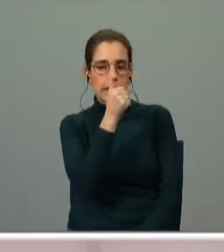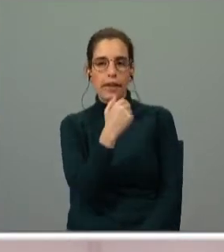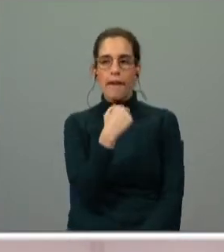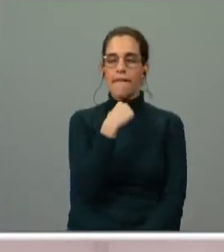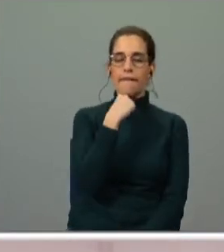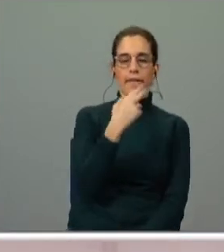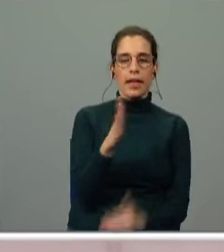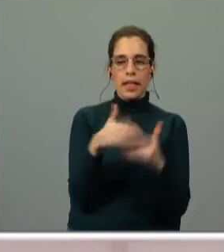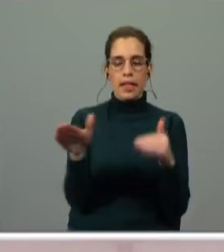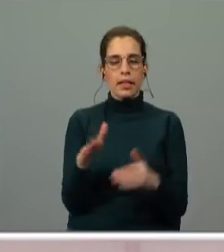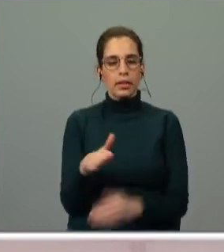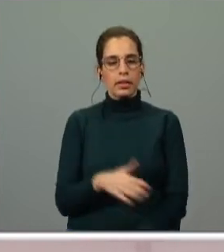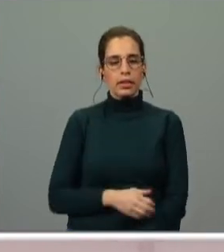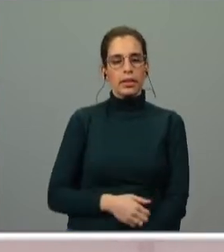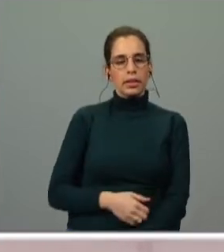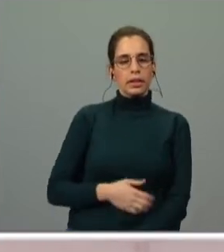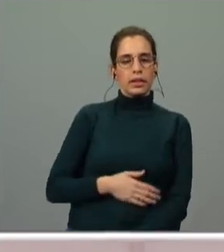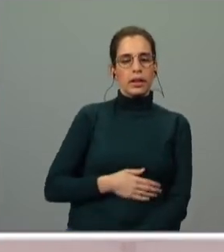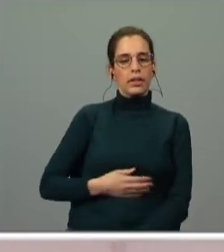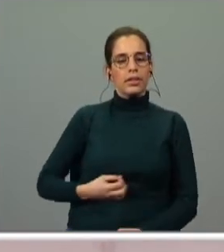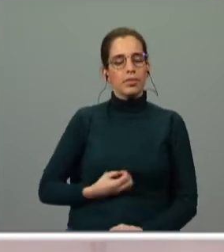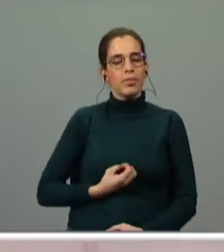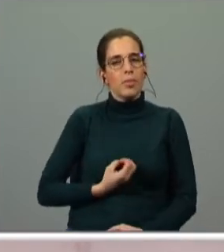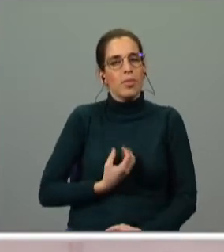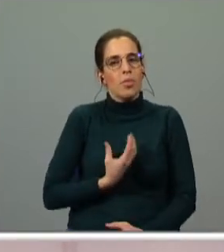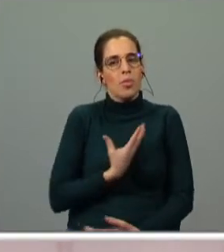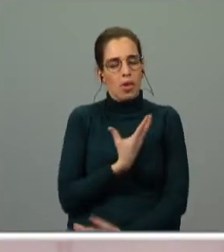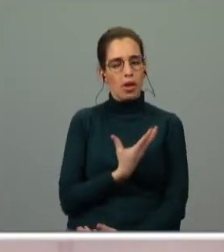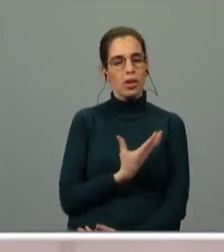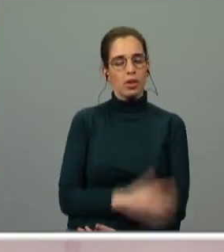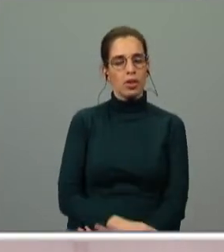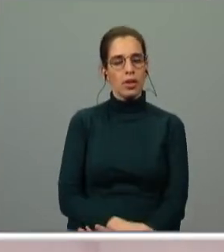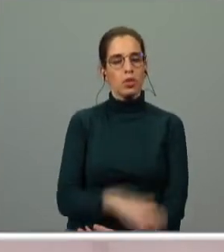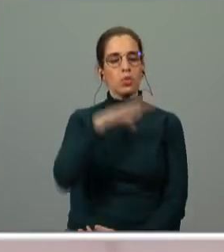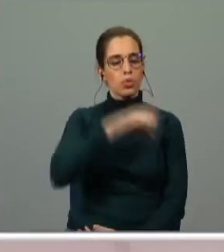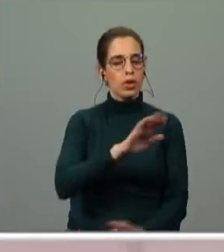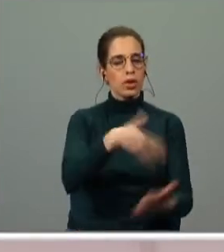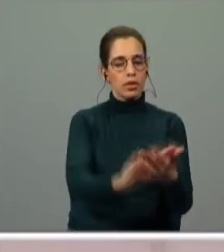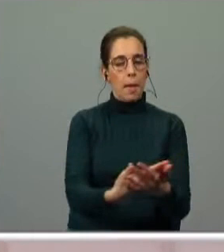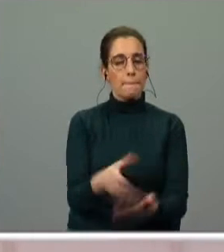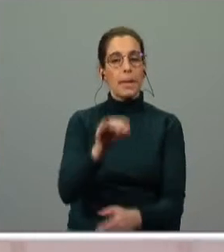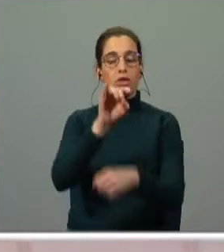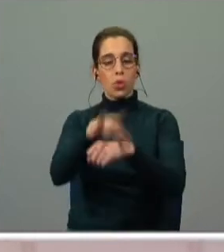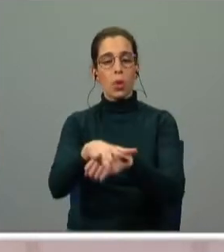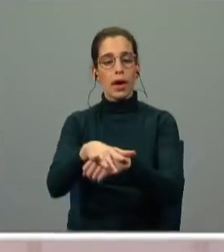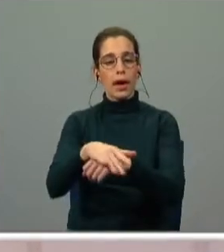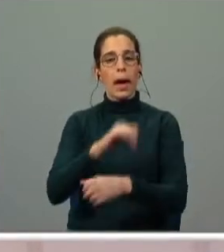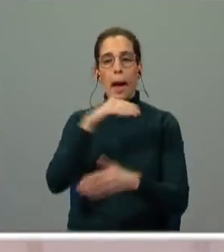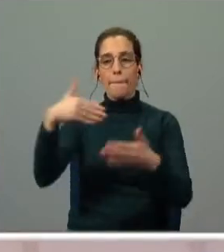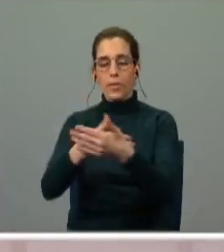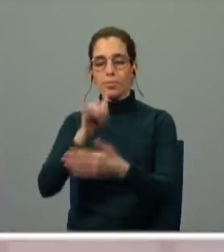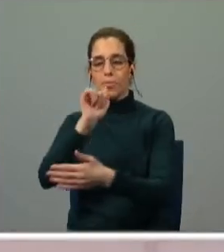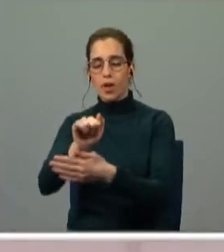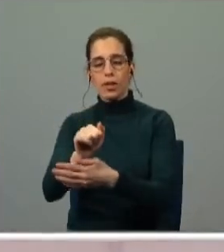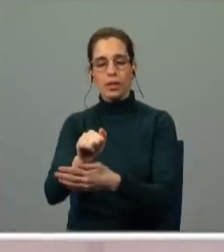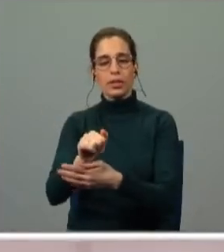saídas só da mágoa e saudade do seu príncipe e filhos que deixava, que mais que a própria morte amagoava. Portanto, mais do que